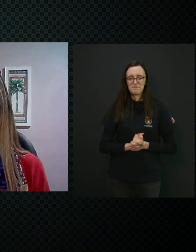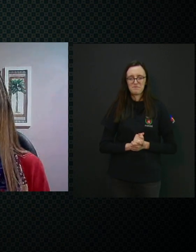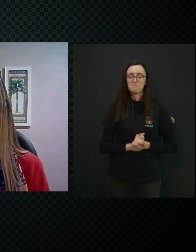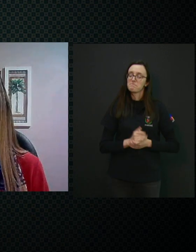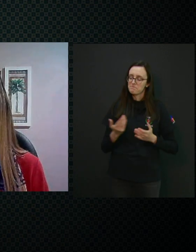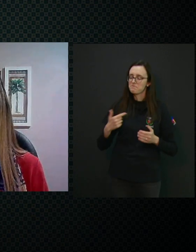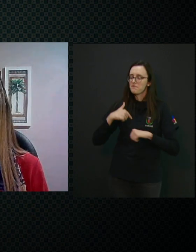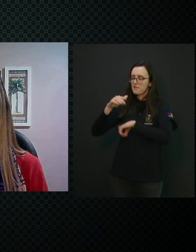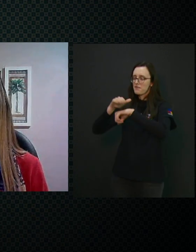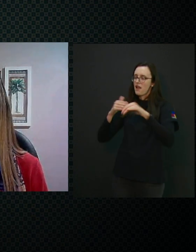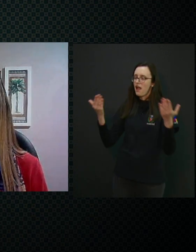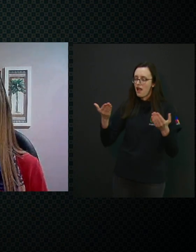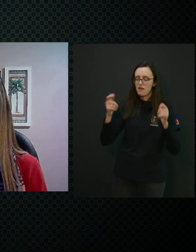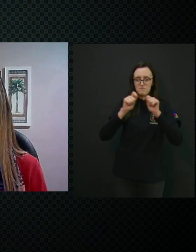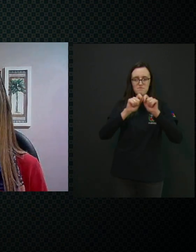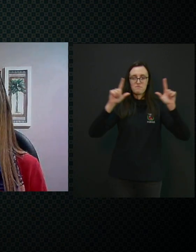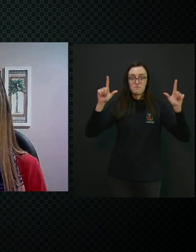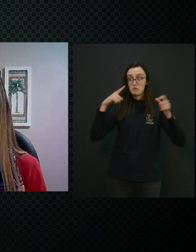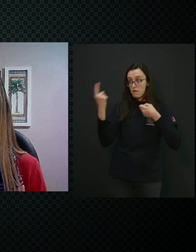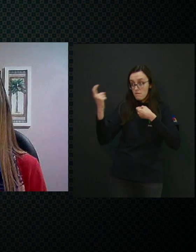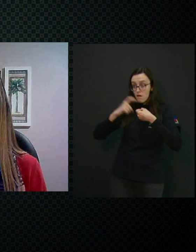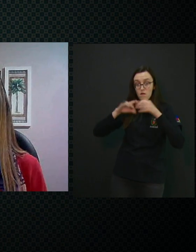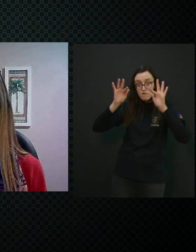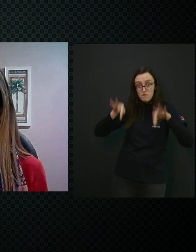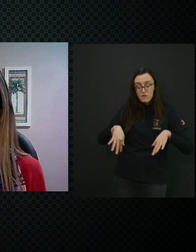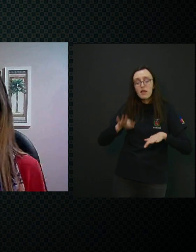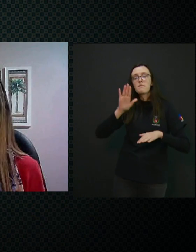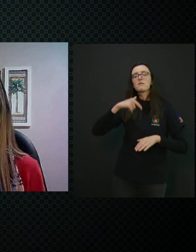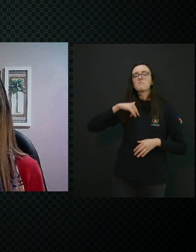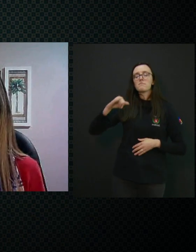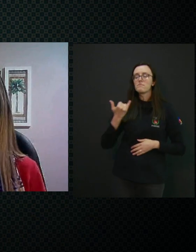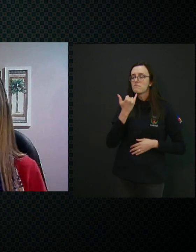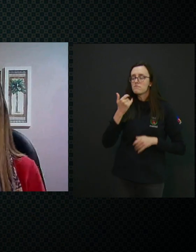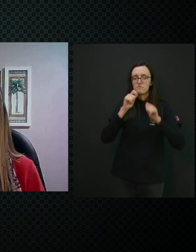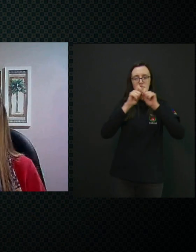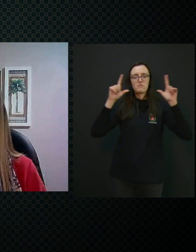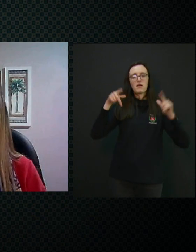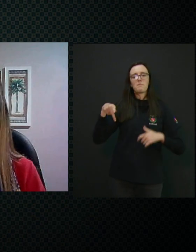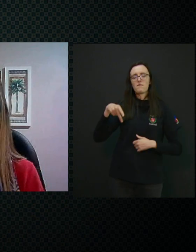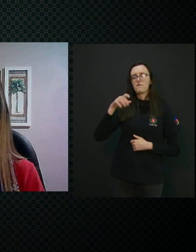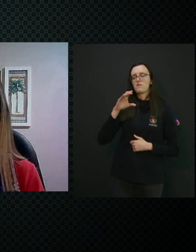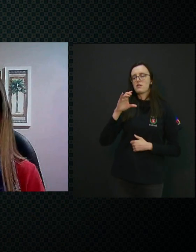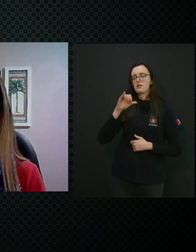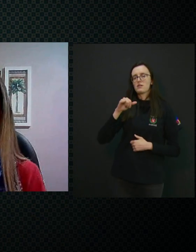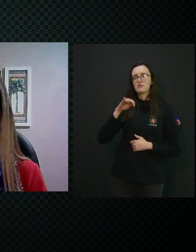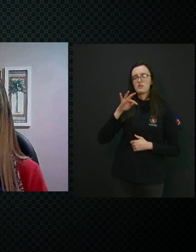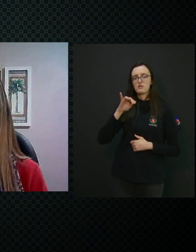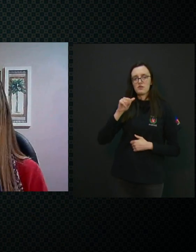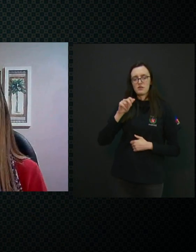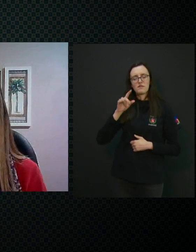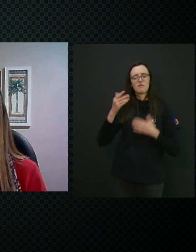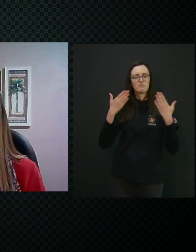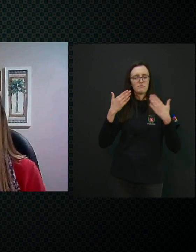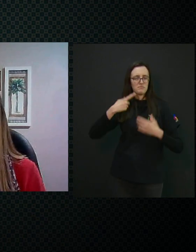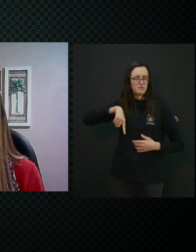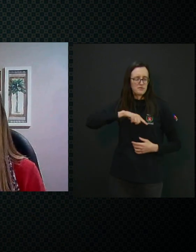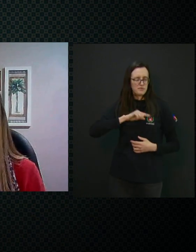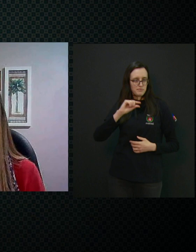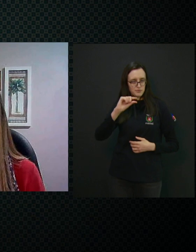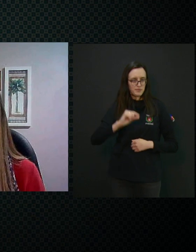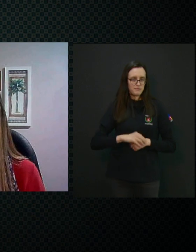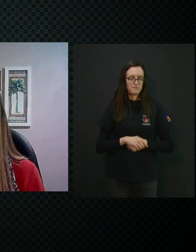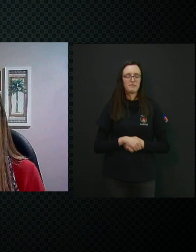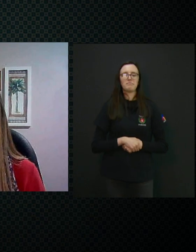Eu chamo agora, depois você volta ainda no final, mas eu chamo agora a professora Cíntia conversar com a gente um pouquinho.